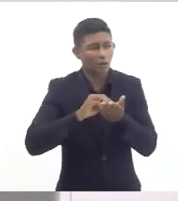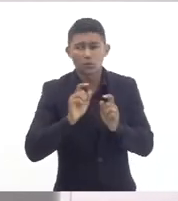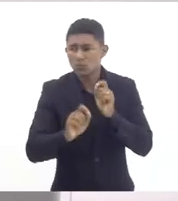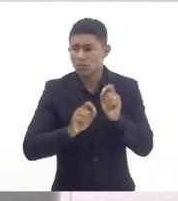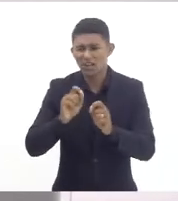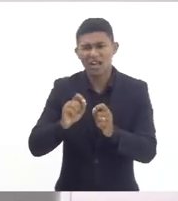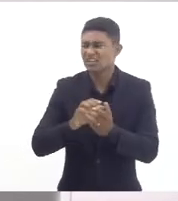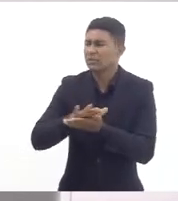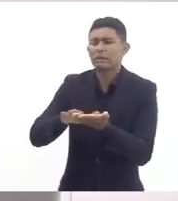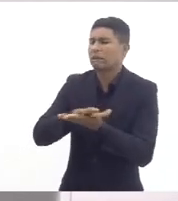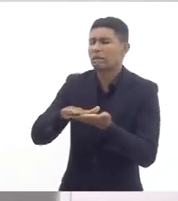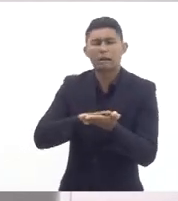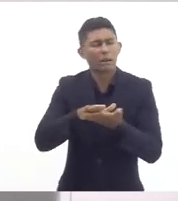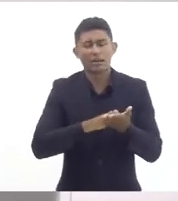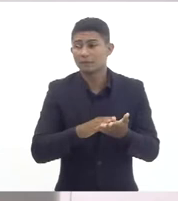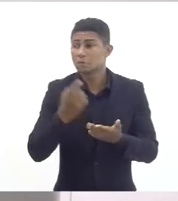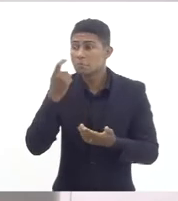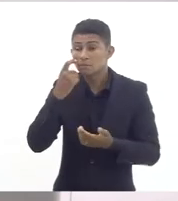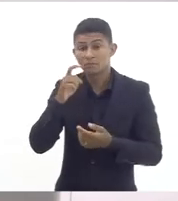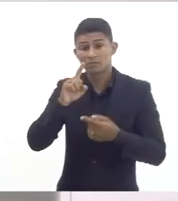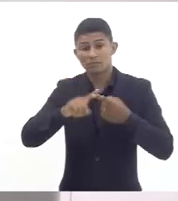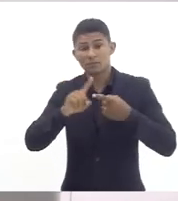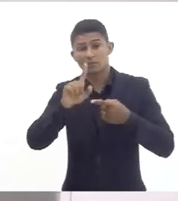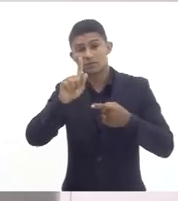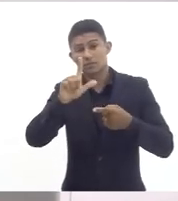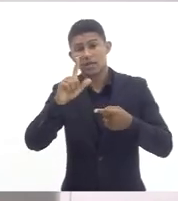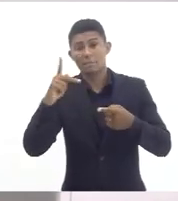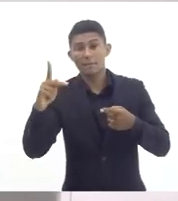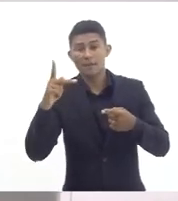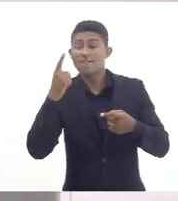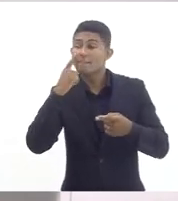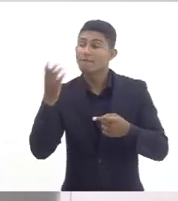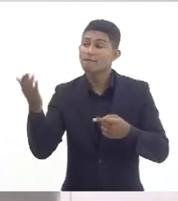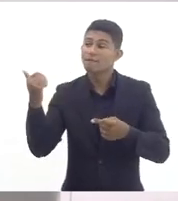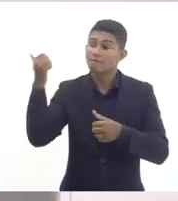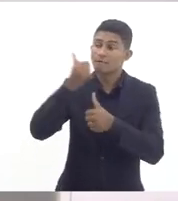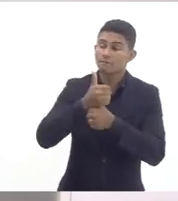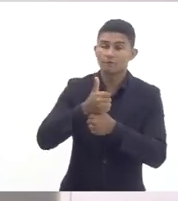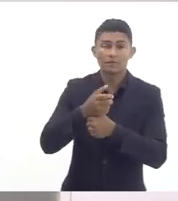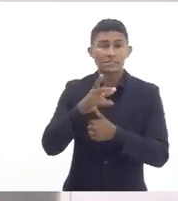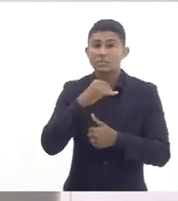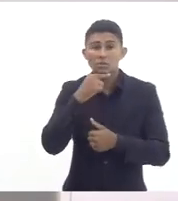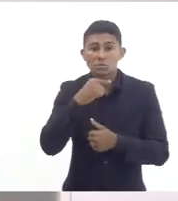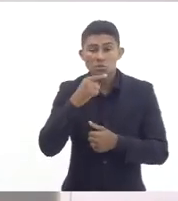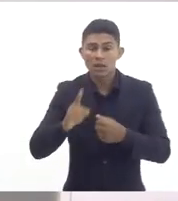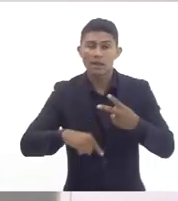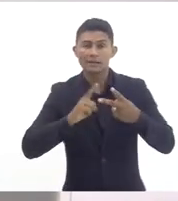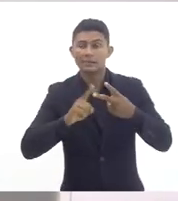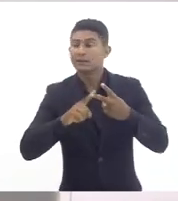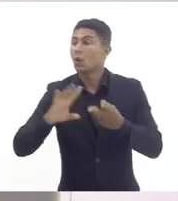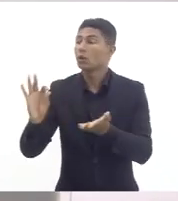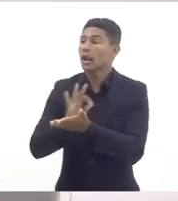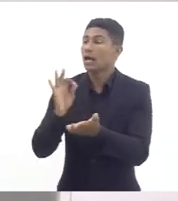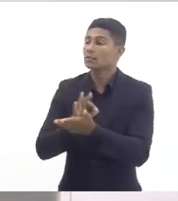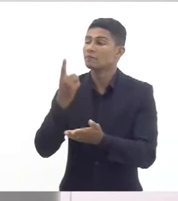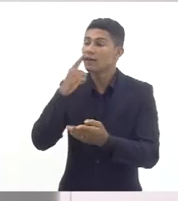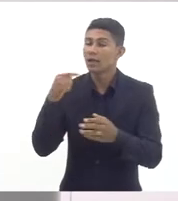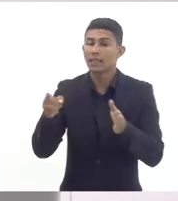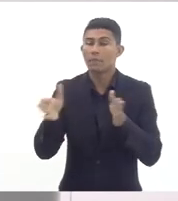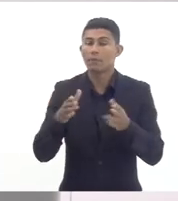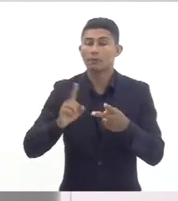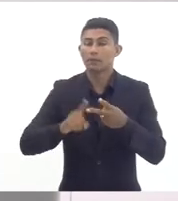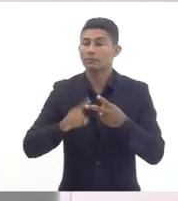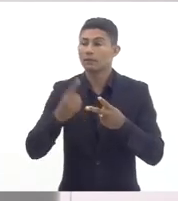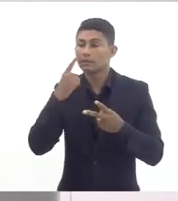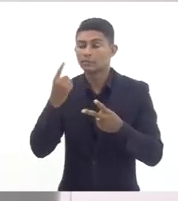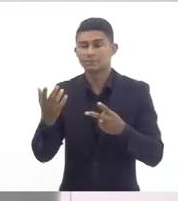suprindo com os GLPs quando as GLPs não dão elas começam a abrir contrato temporário e no nosso caso por